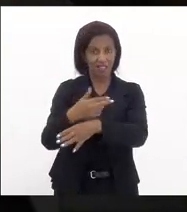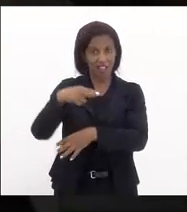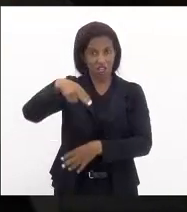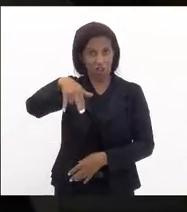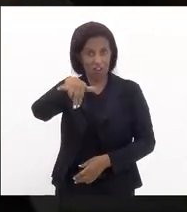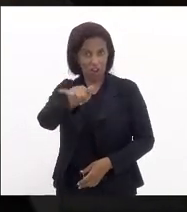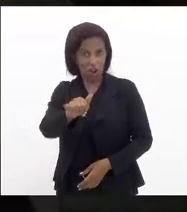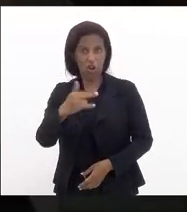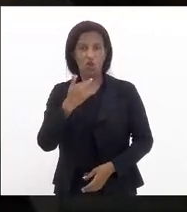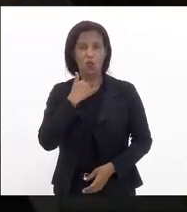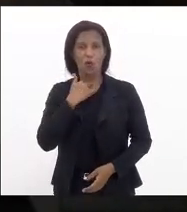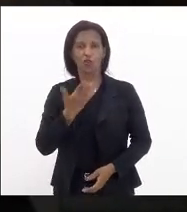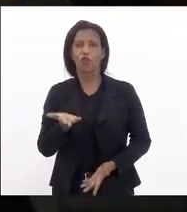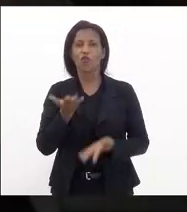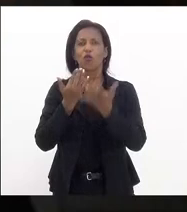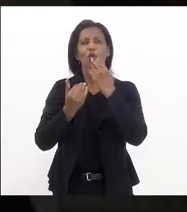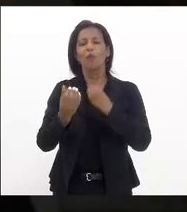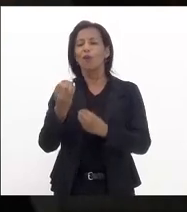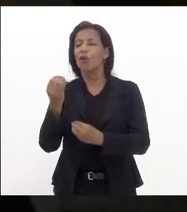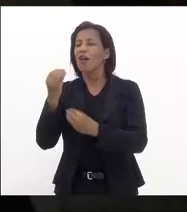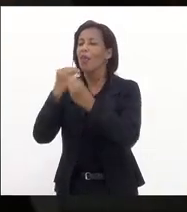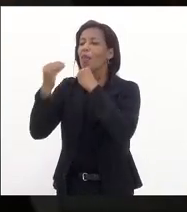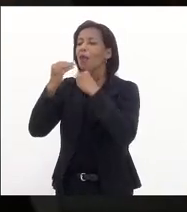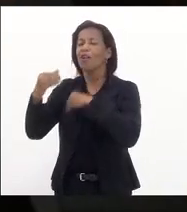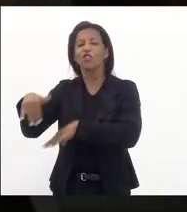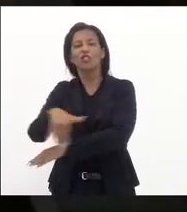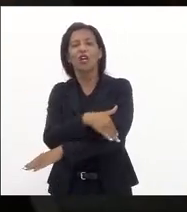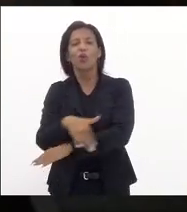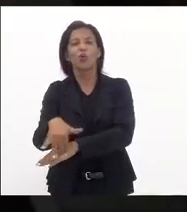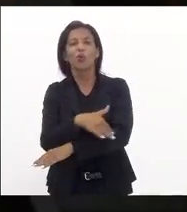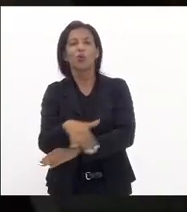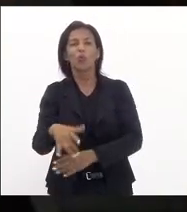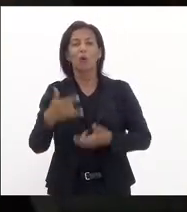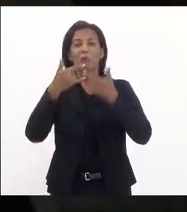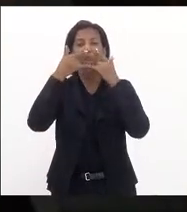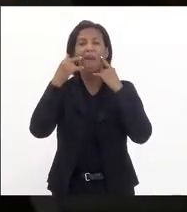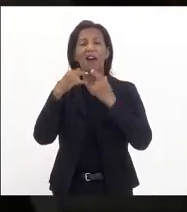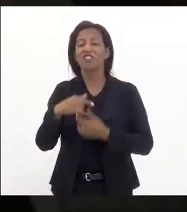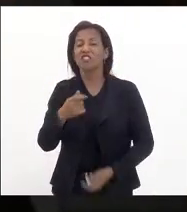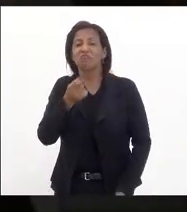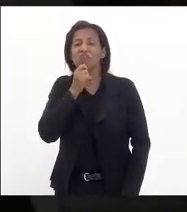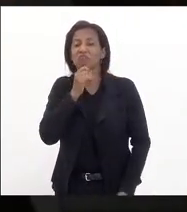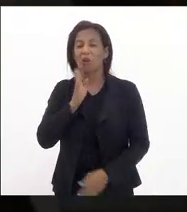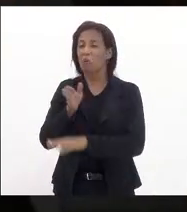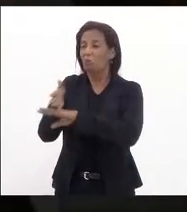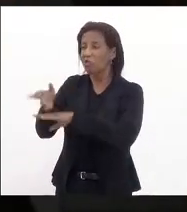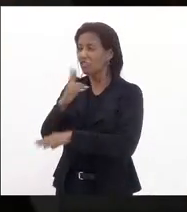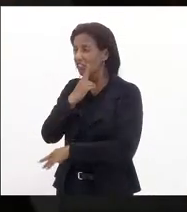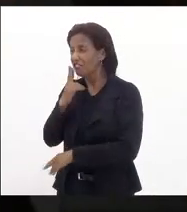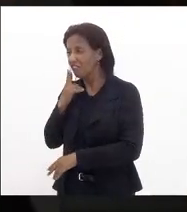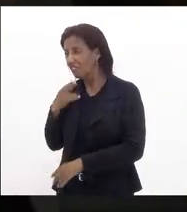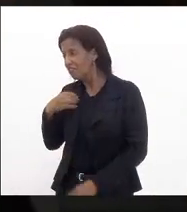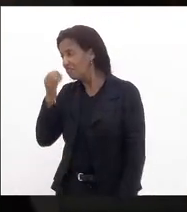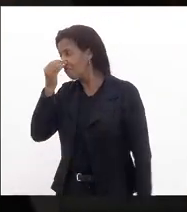comendo lanches nas ruas sem máscara porque não podia adentrar restaurante algum